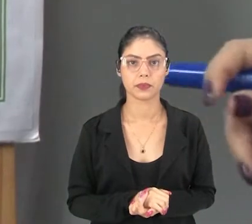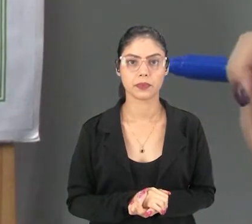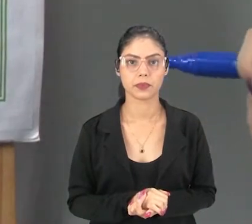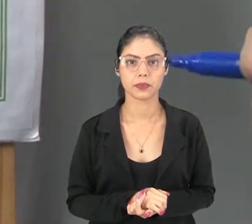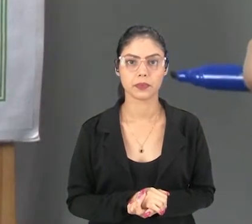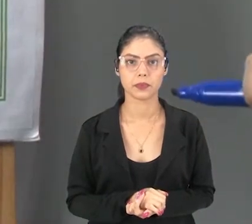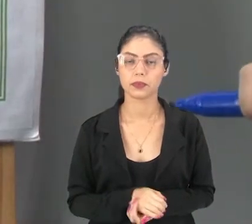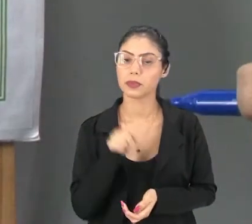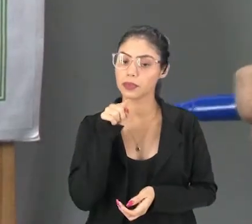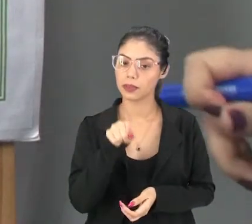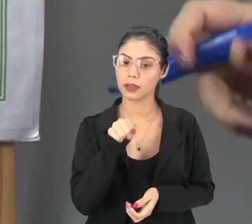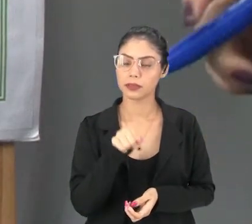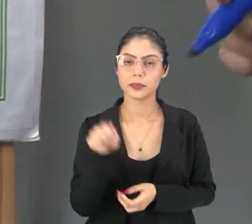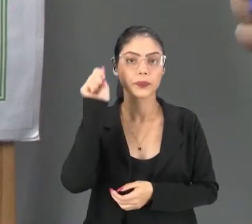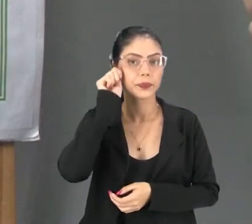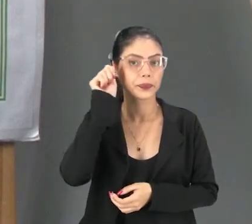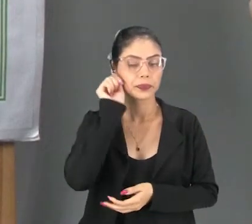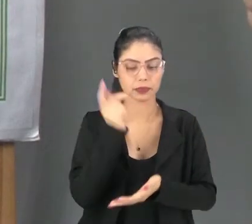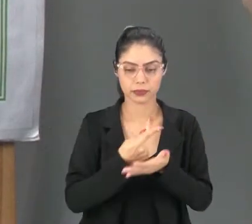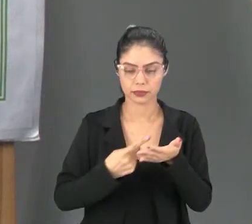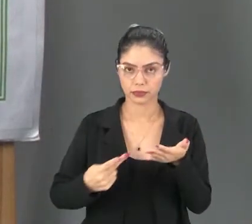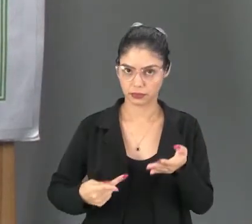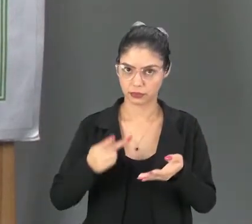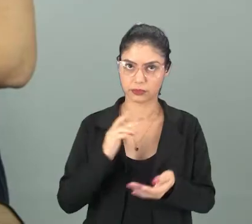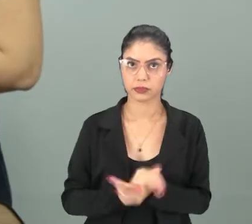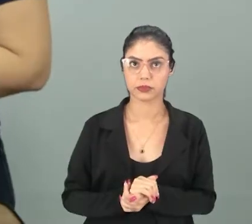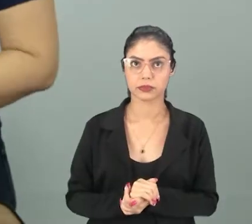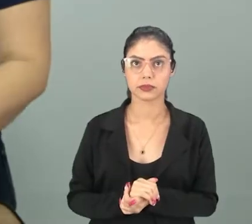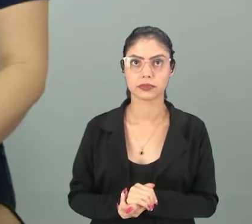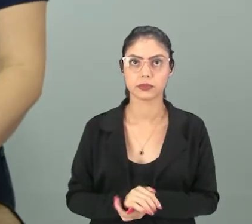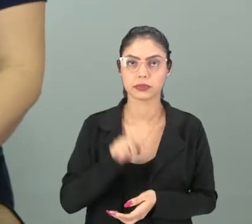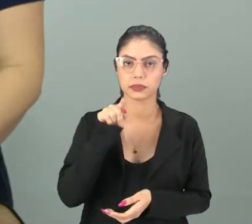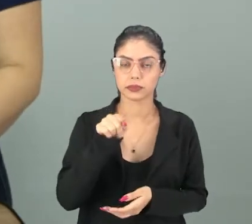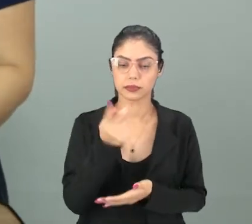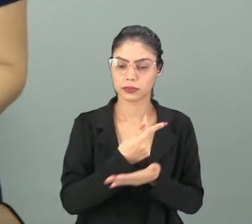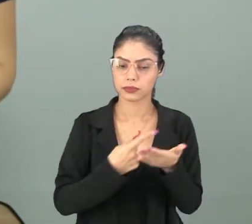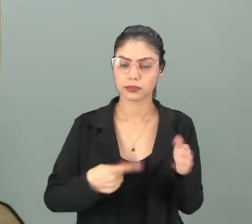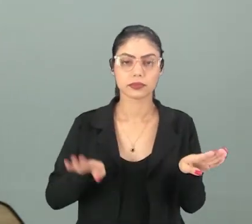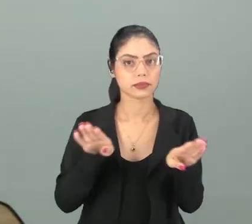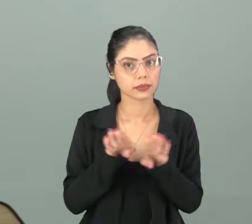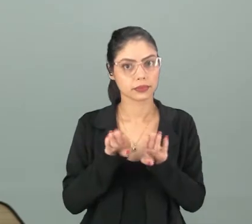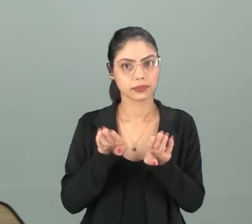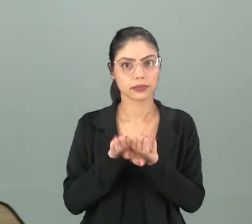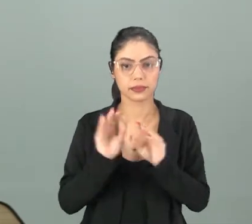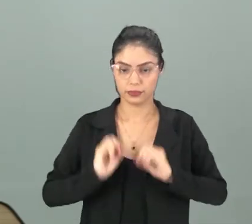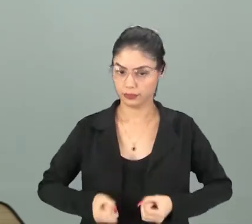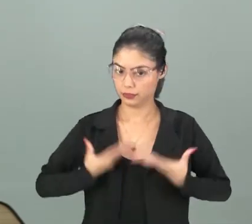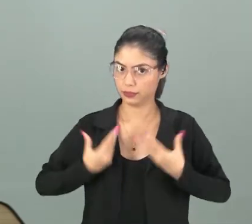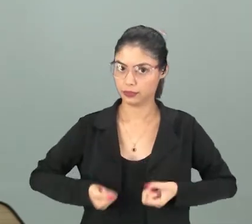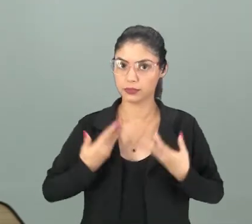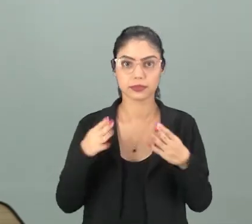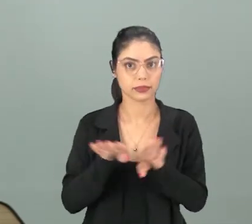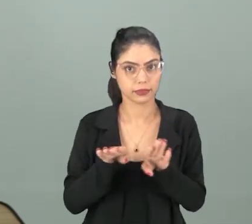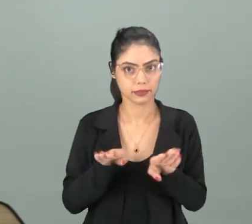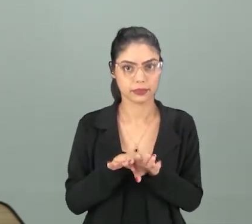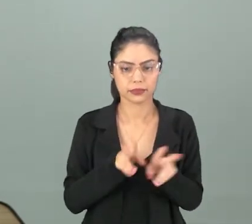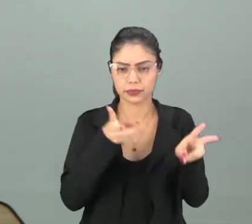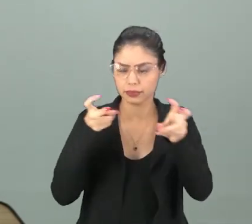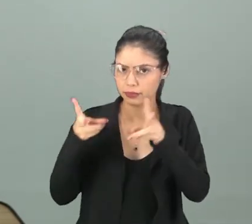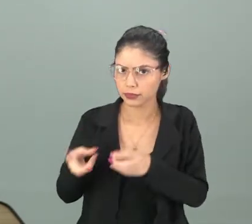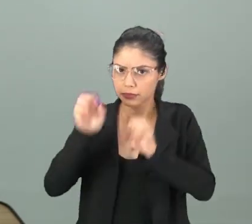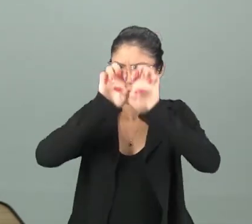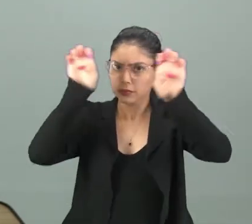Ele é o autor do poema Nesse poema também Nós percebemos Que ele tem uma